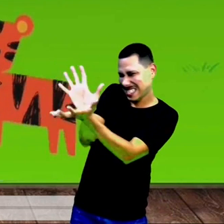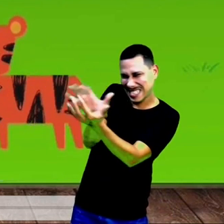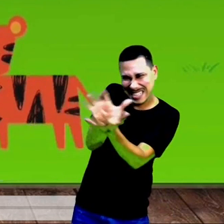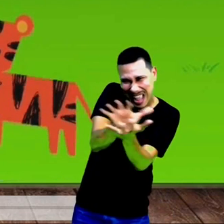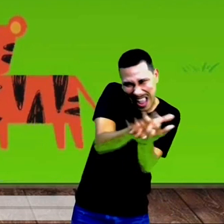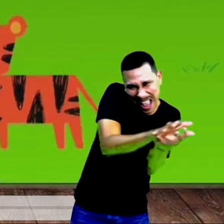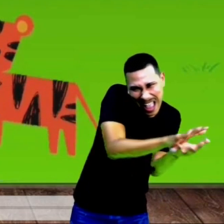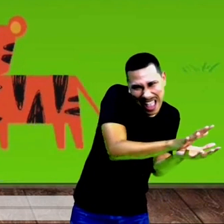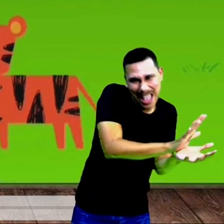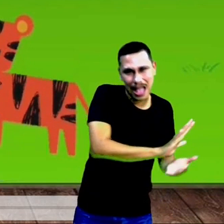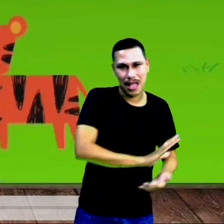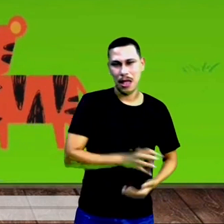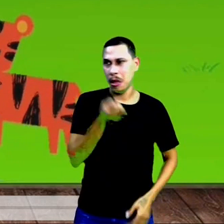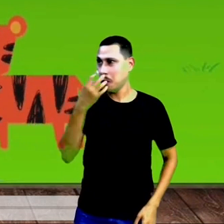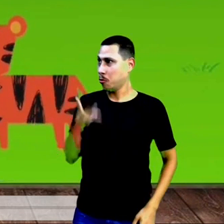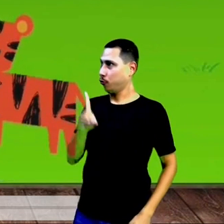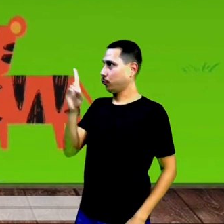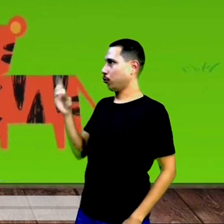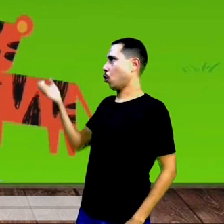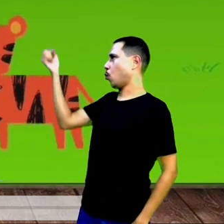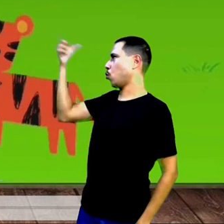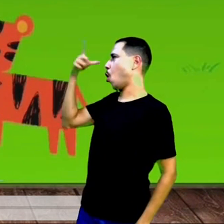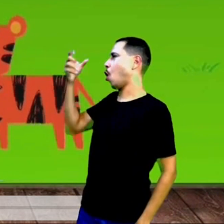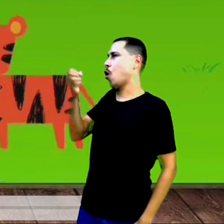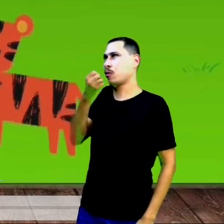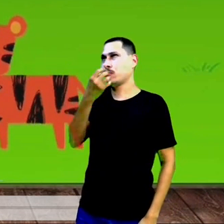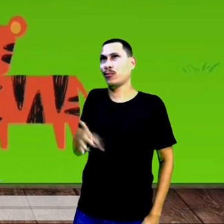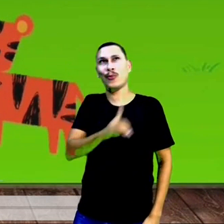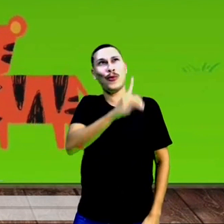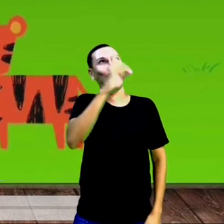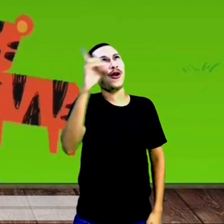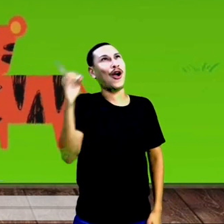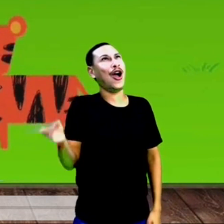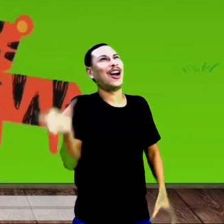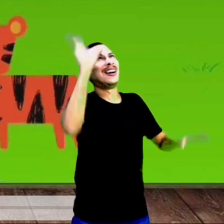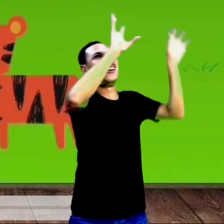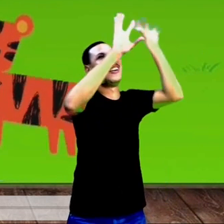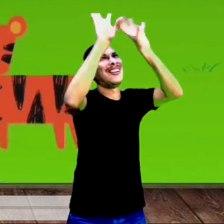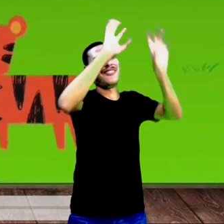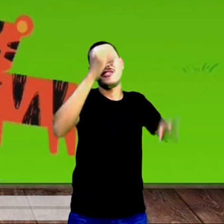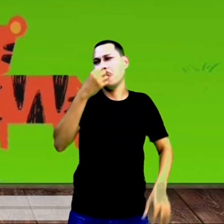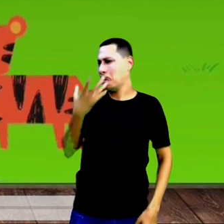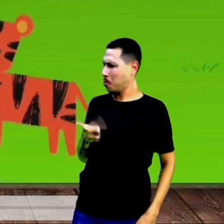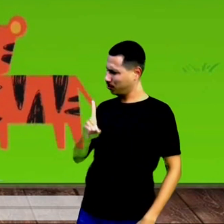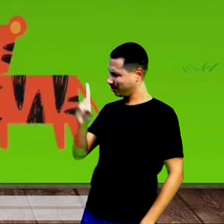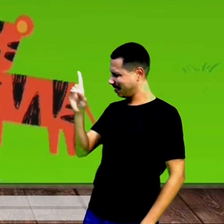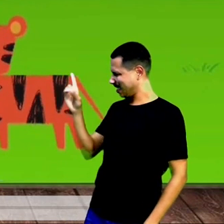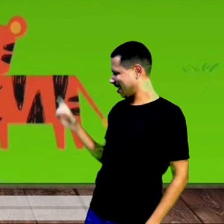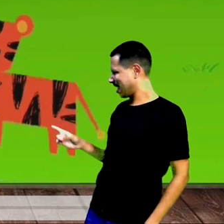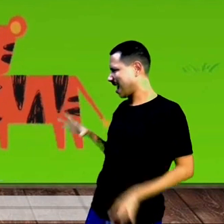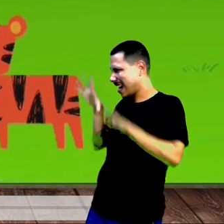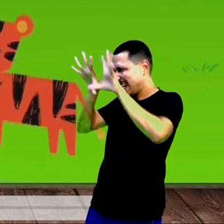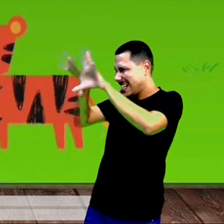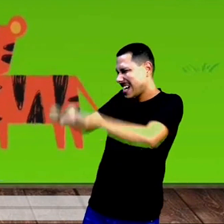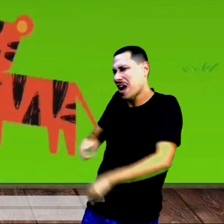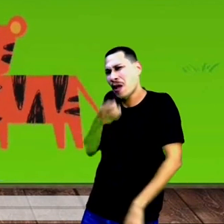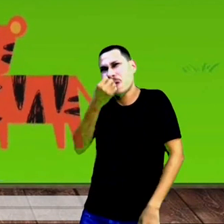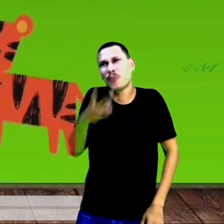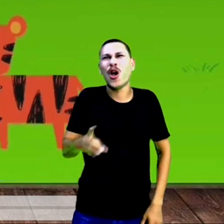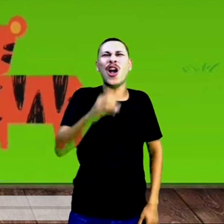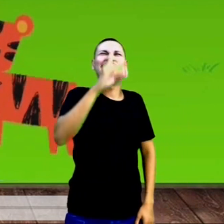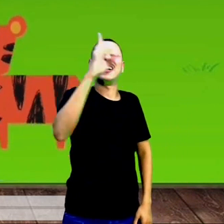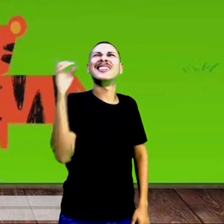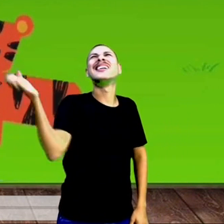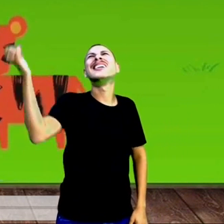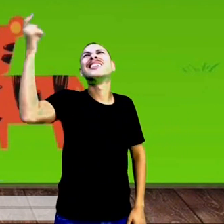Bom dia, sol, bom dia, nuvem. Bom dia, tigre. Bom dia, sol, bom dia,